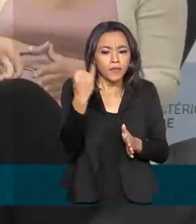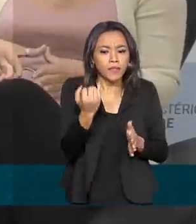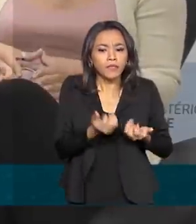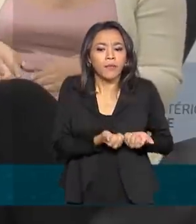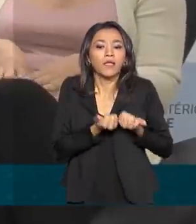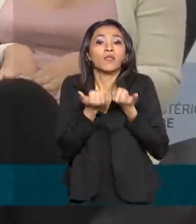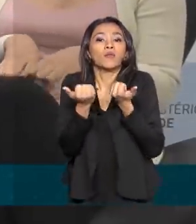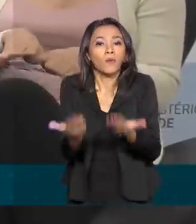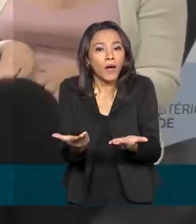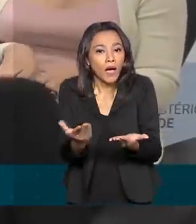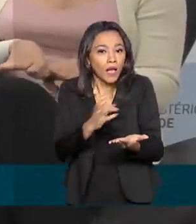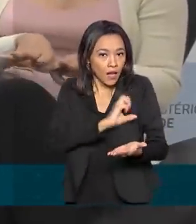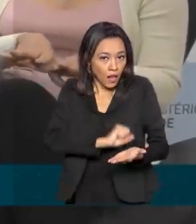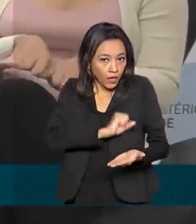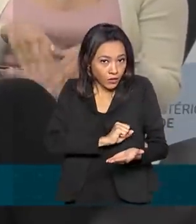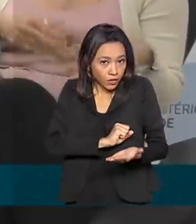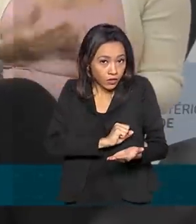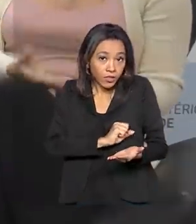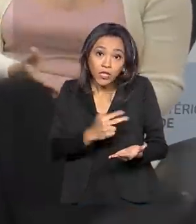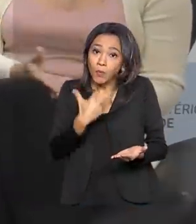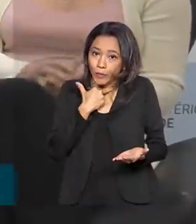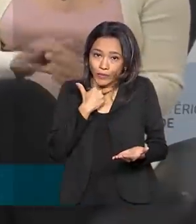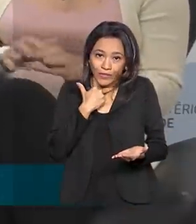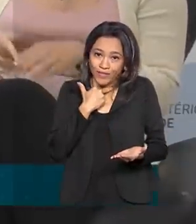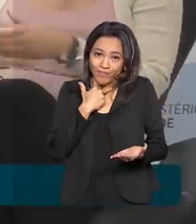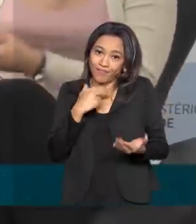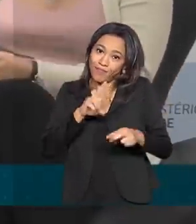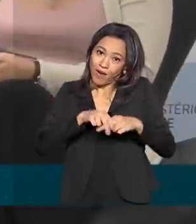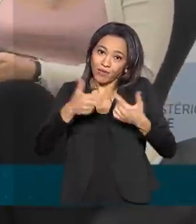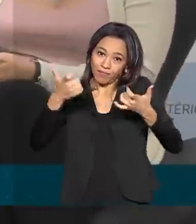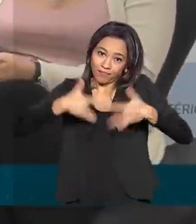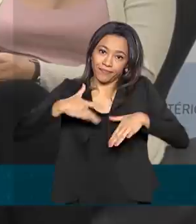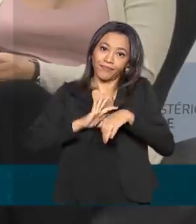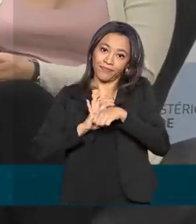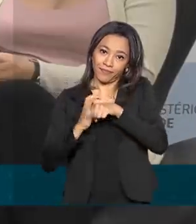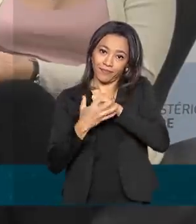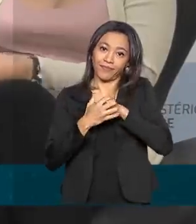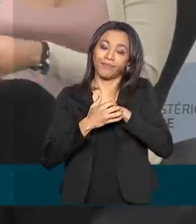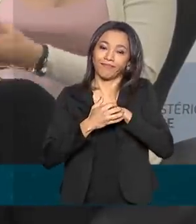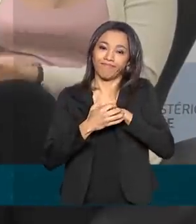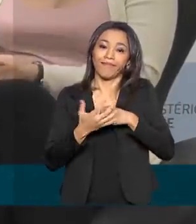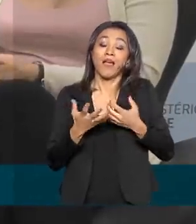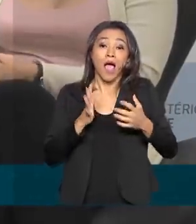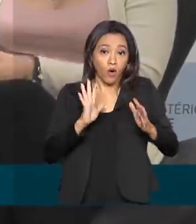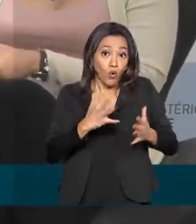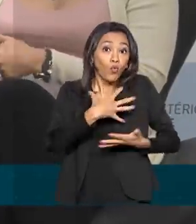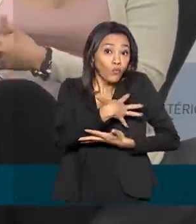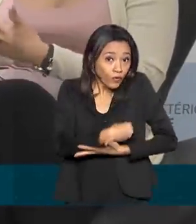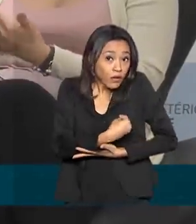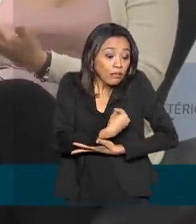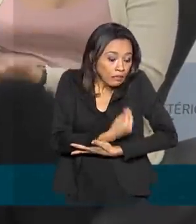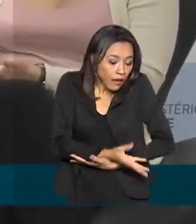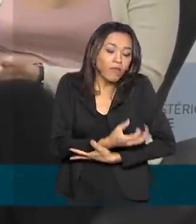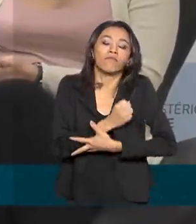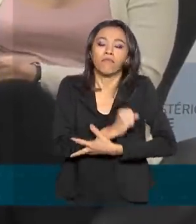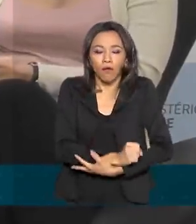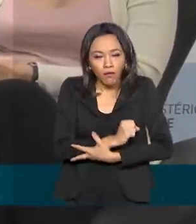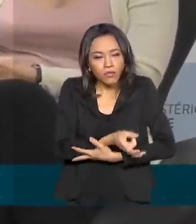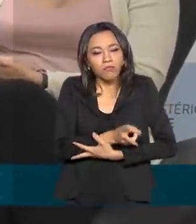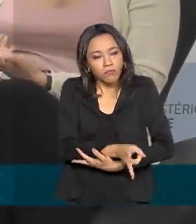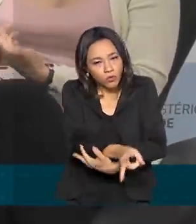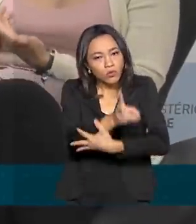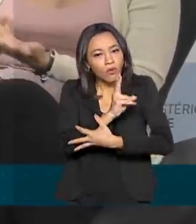doação, nesse momento, ela está impedida. Mas para amamentar o próprio filho, é recomendado que ela mantenha a